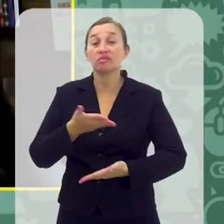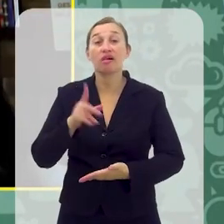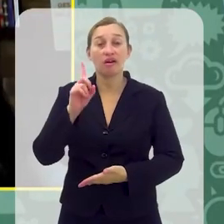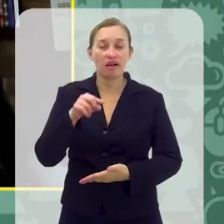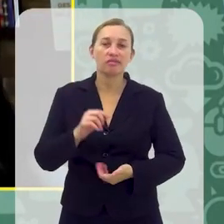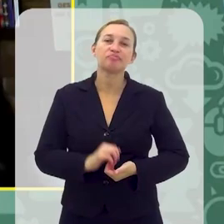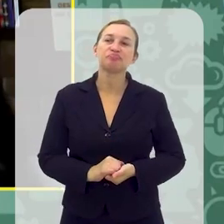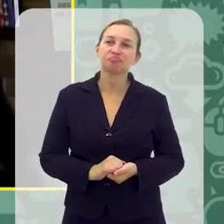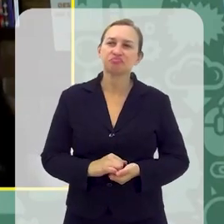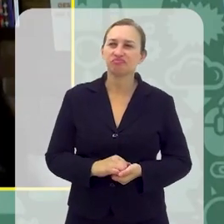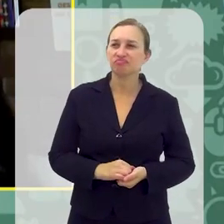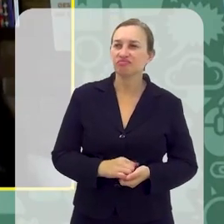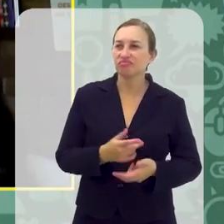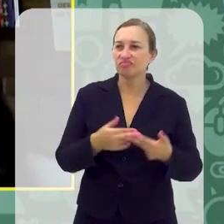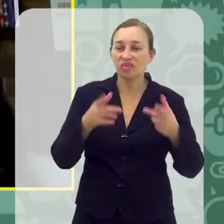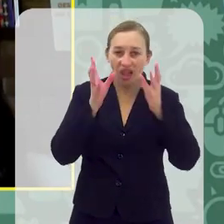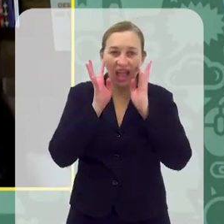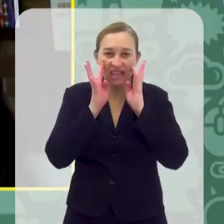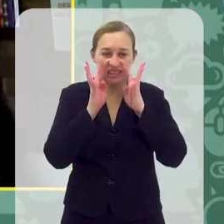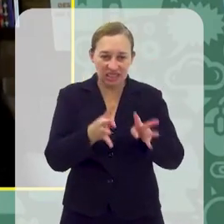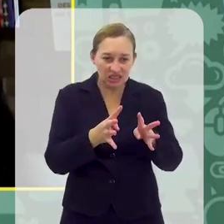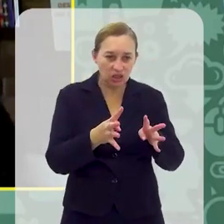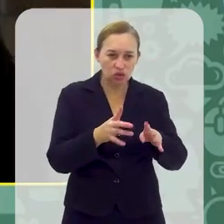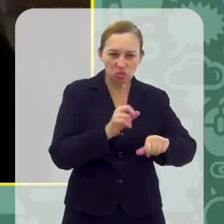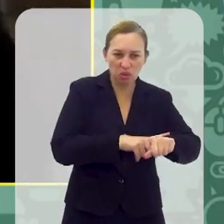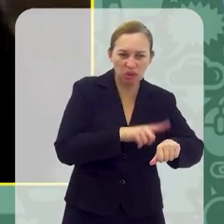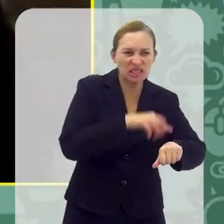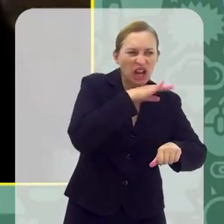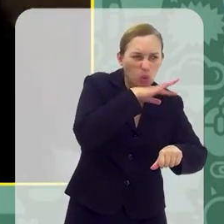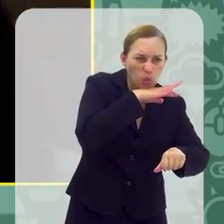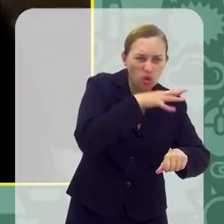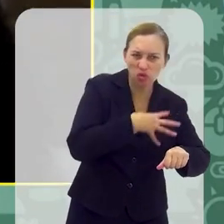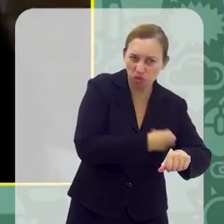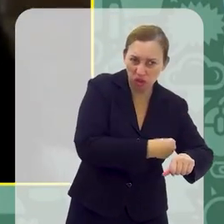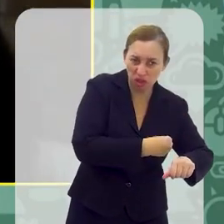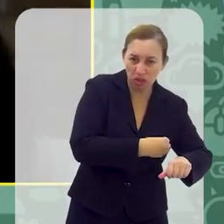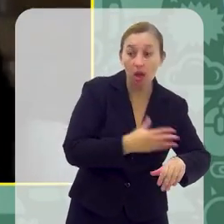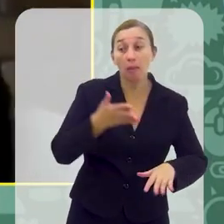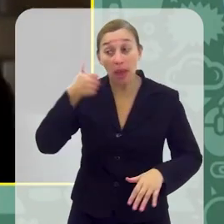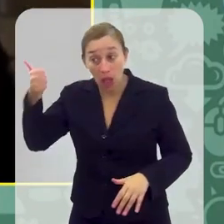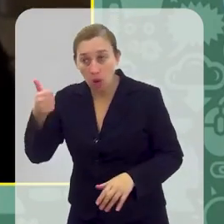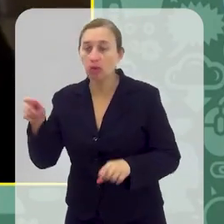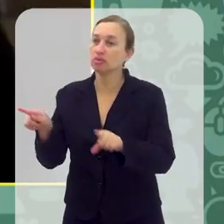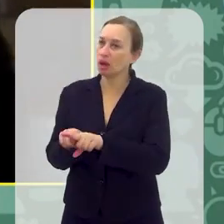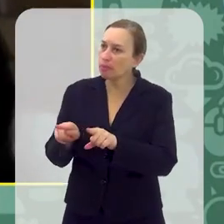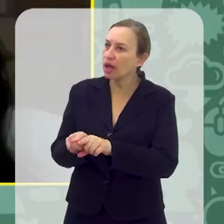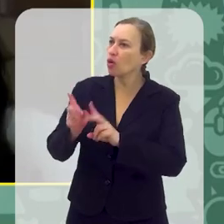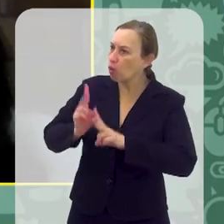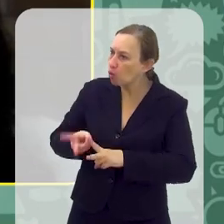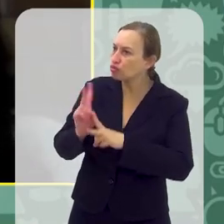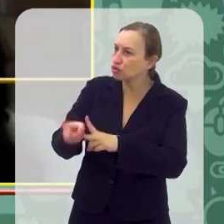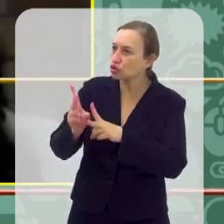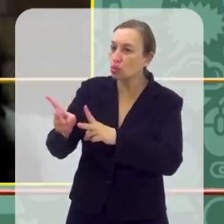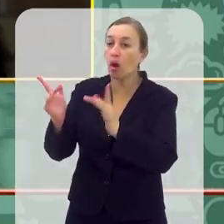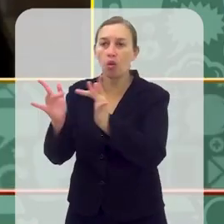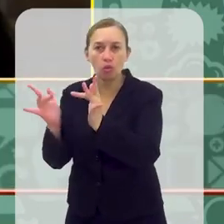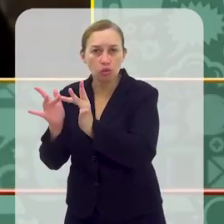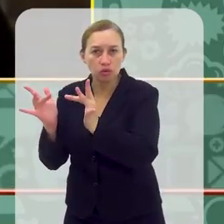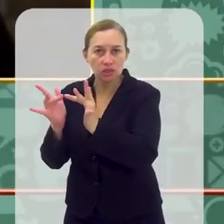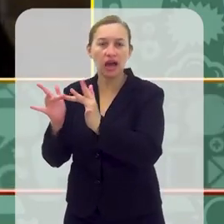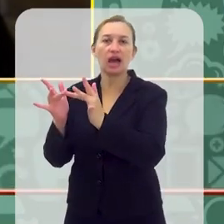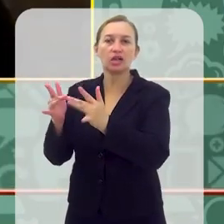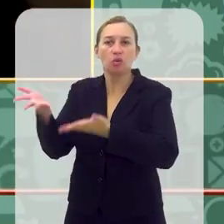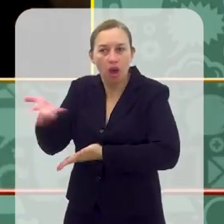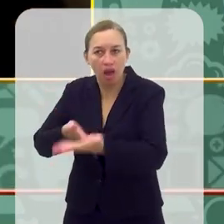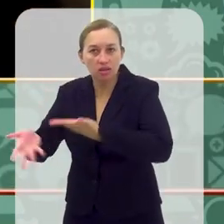É muita, né? Porque não é só para dar atenção na hora que está ruim, né? A hora que melhora também, continuar o fortalecimento dessa